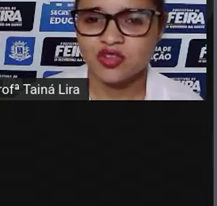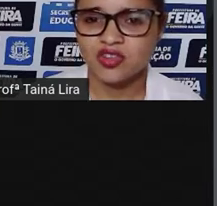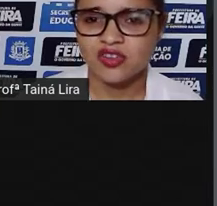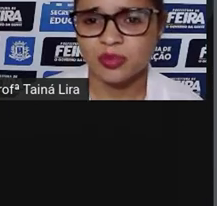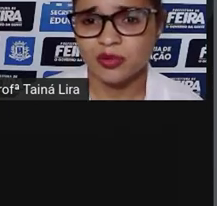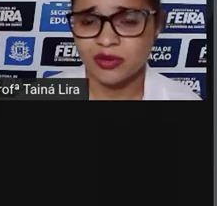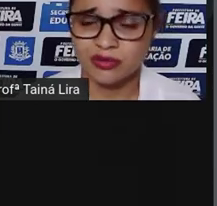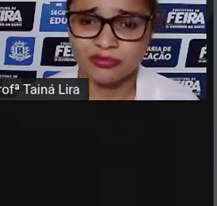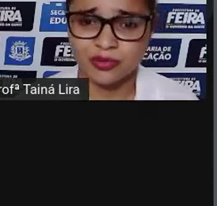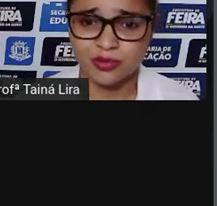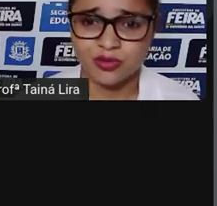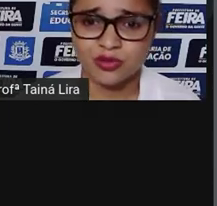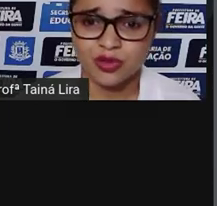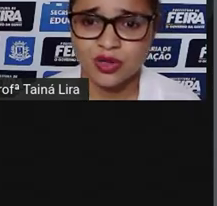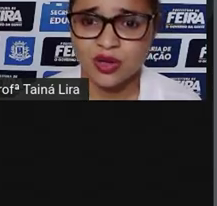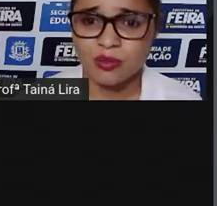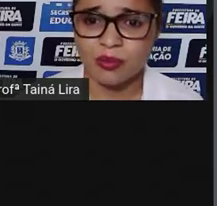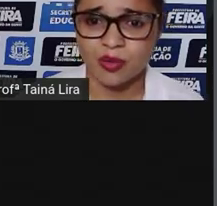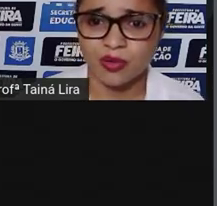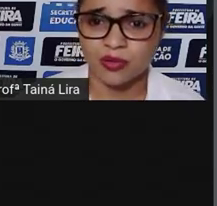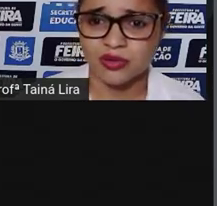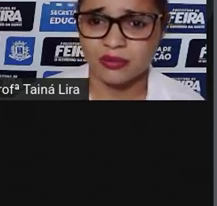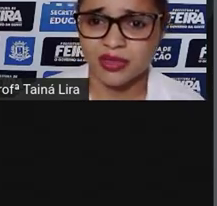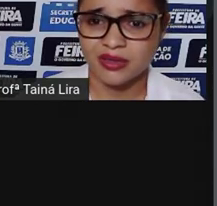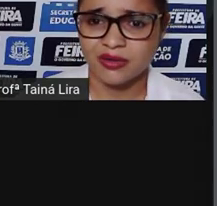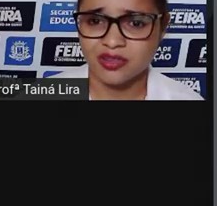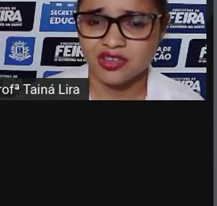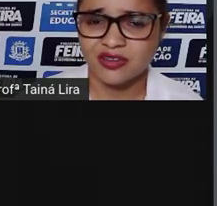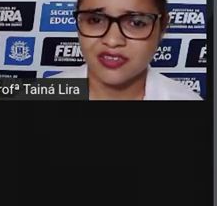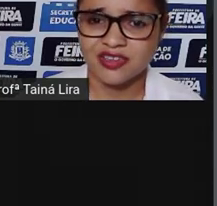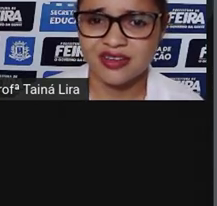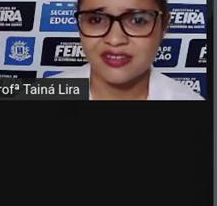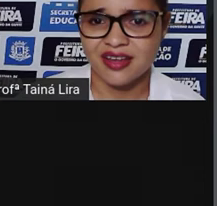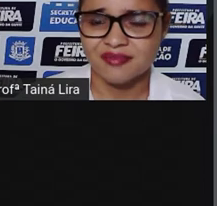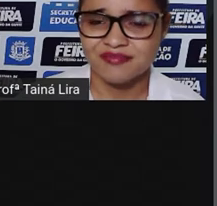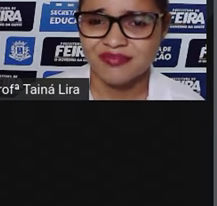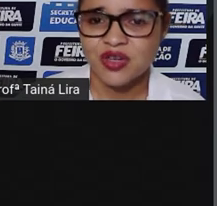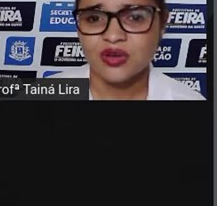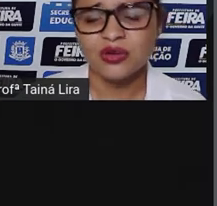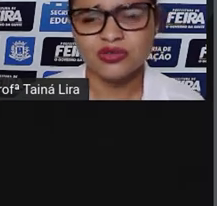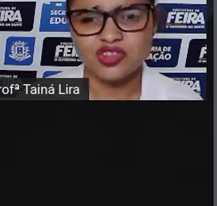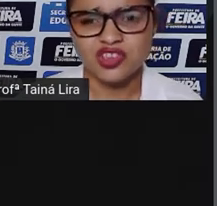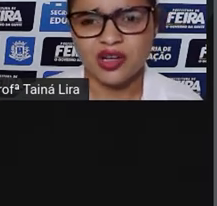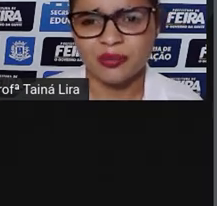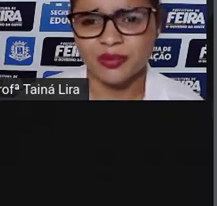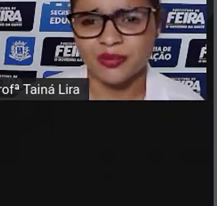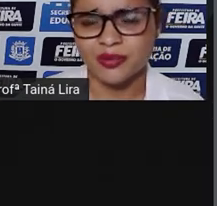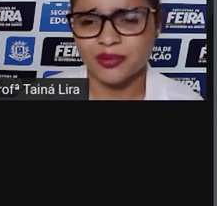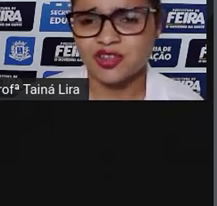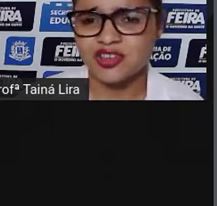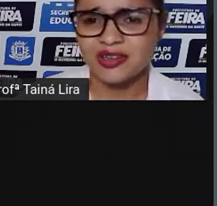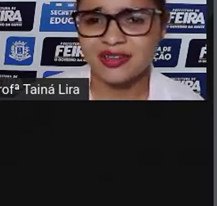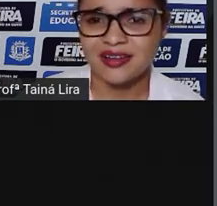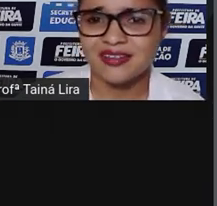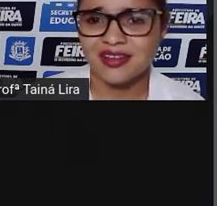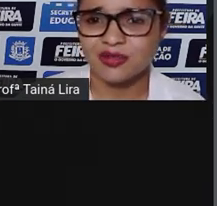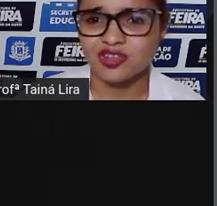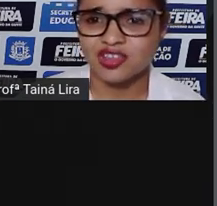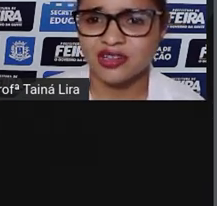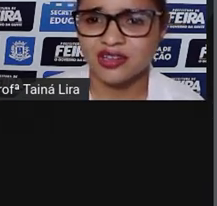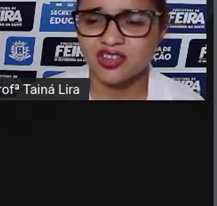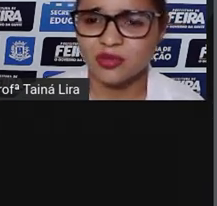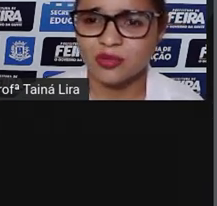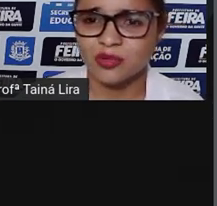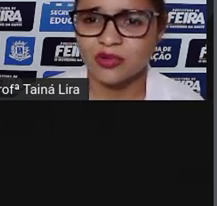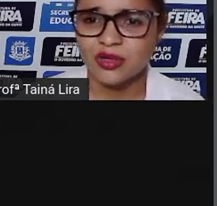passar os dias procurando frutos. Bombo também não gostava de caçar. Um dia Bombo tinha que caçar